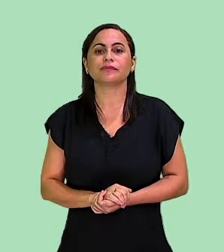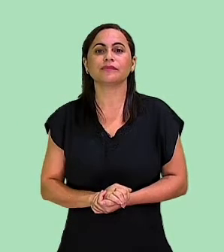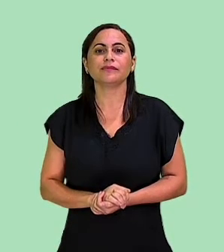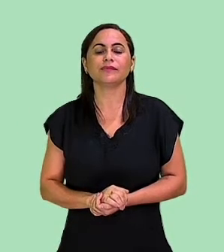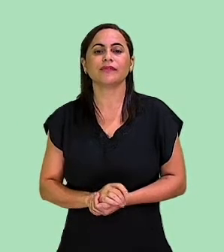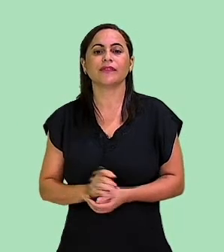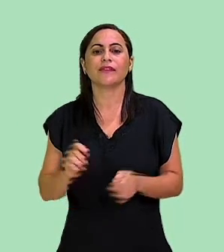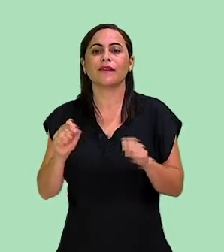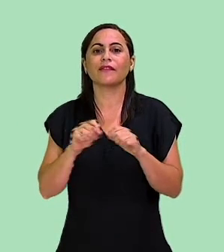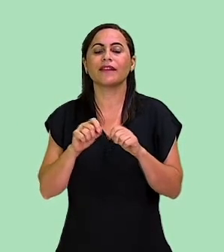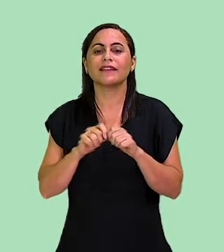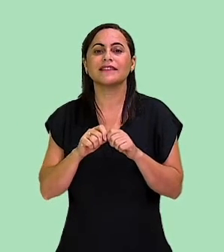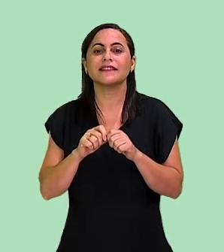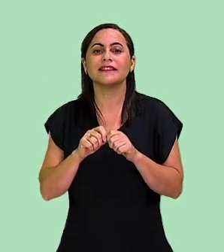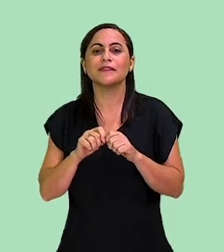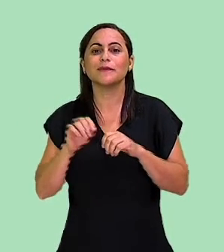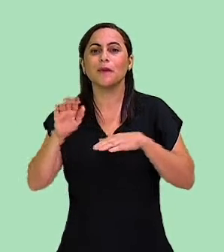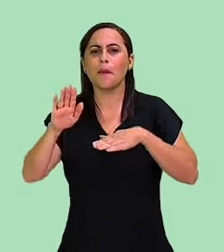estamos